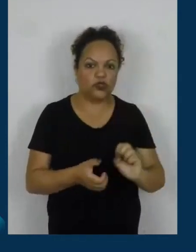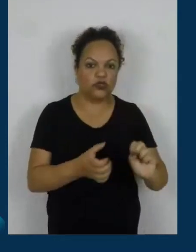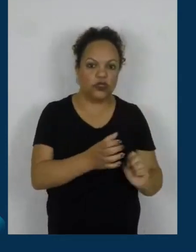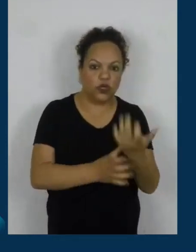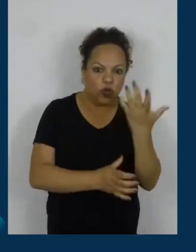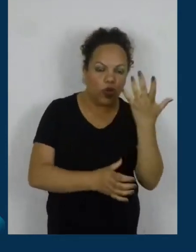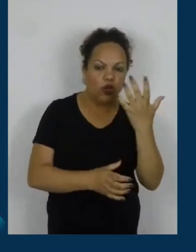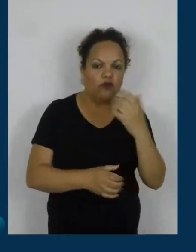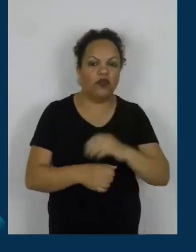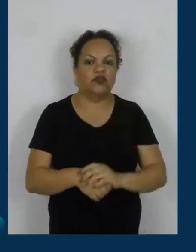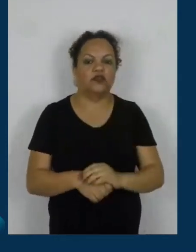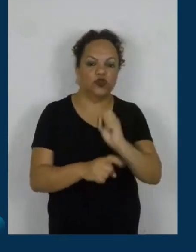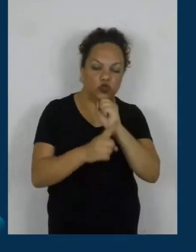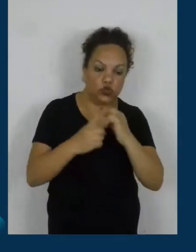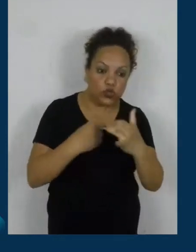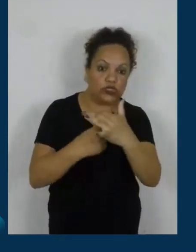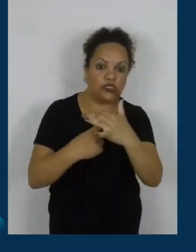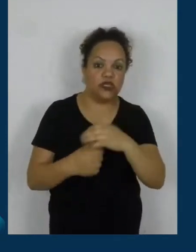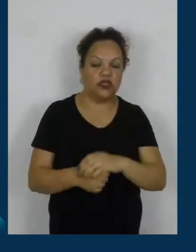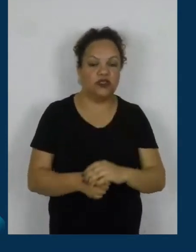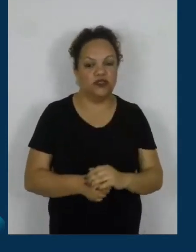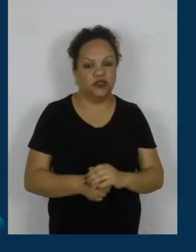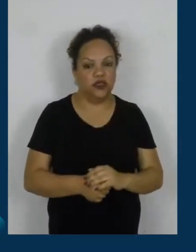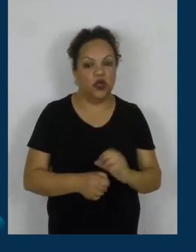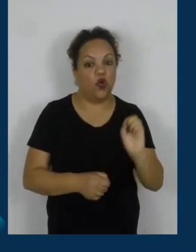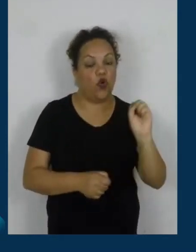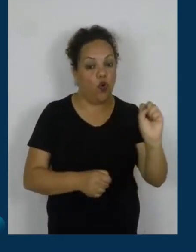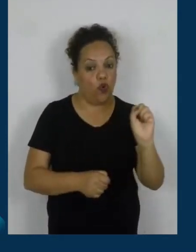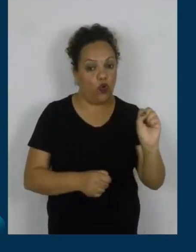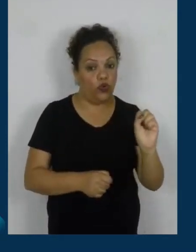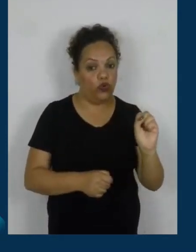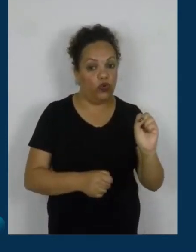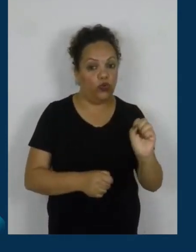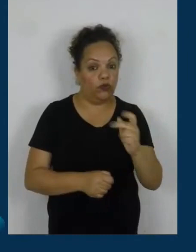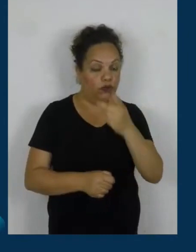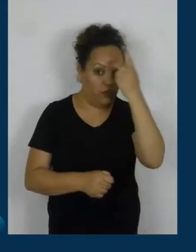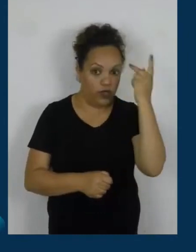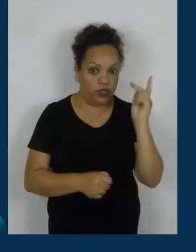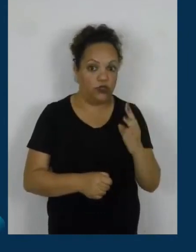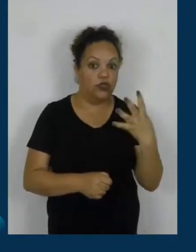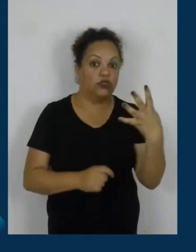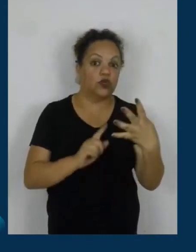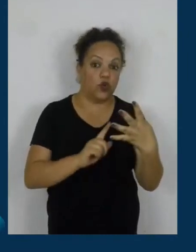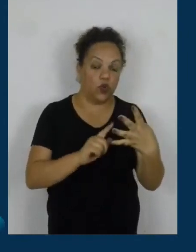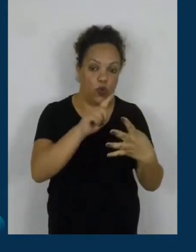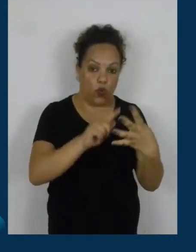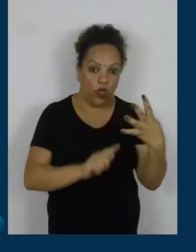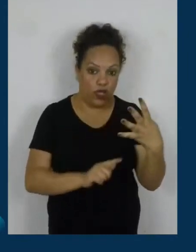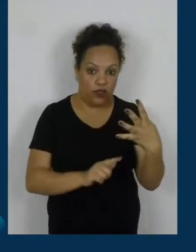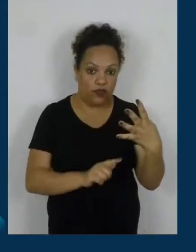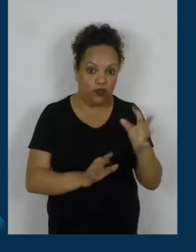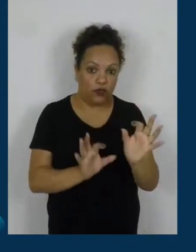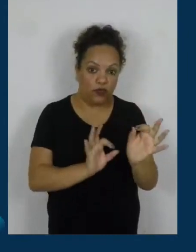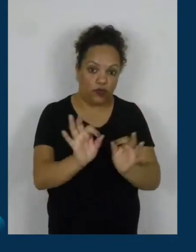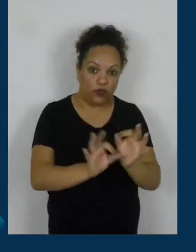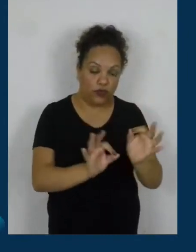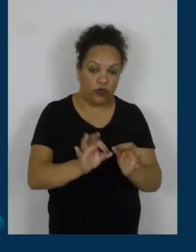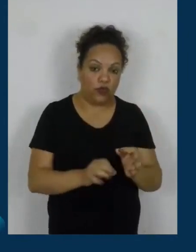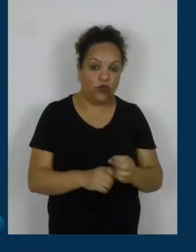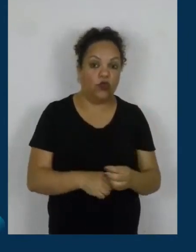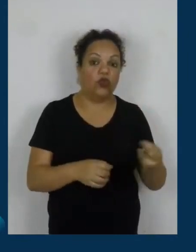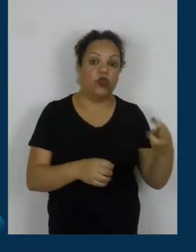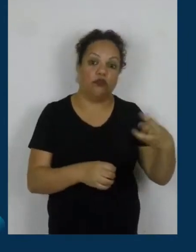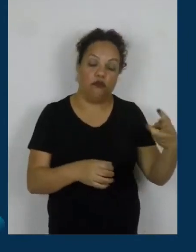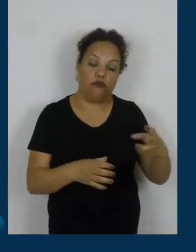Então tivemos oito candidatos, quatro candidatos em organizações do terceiro setor e quatro